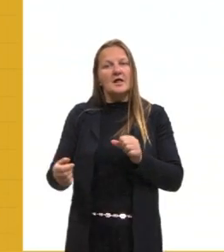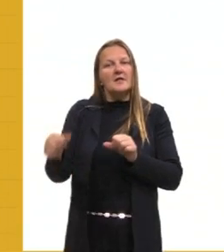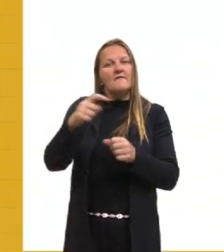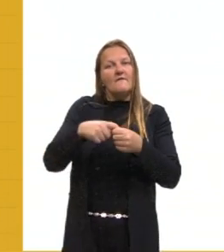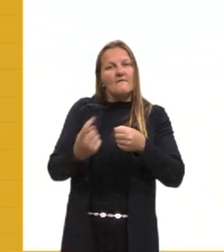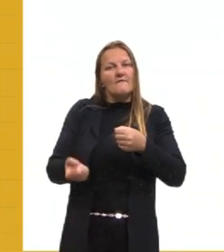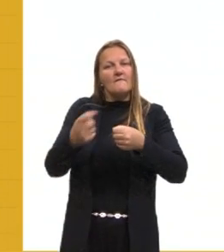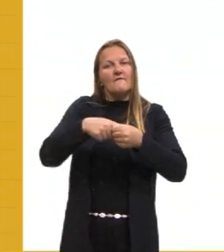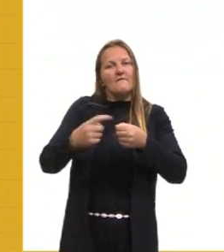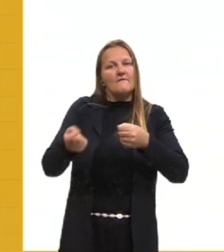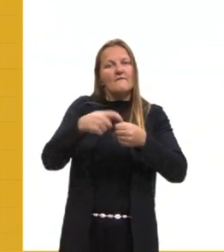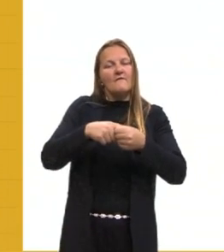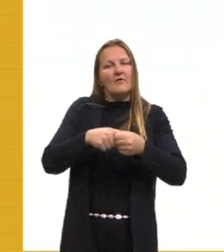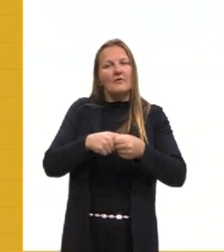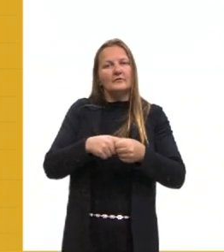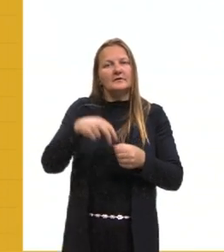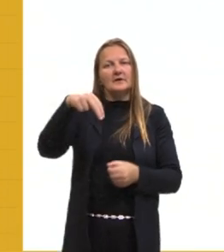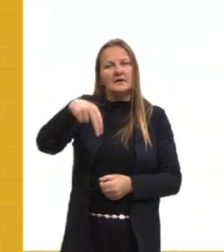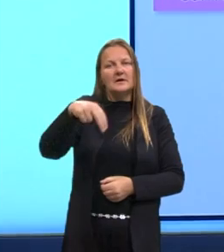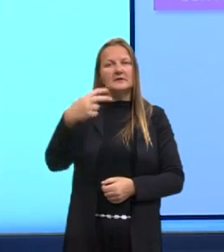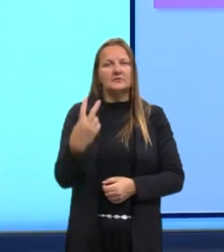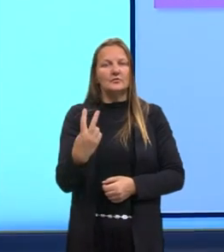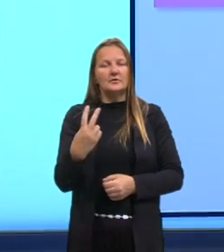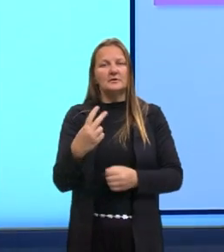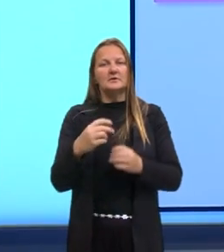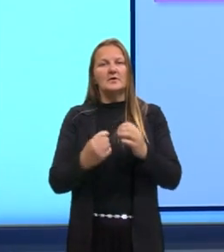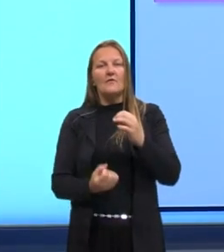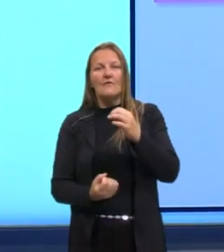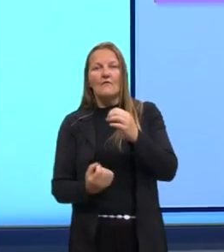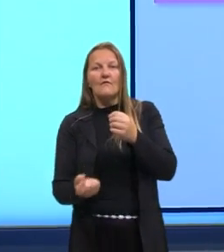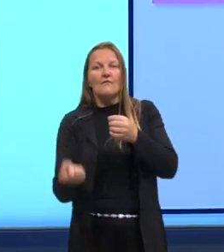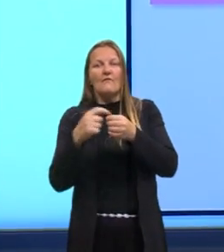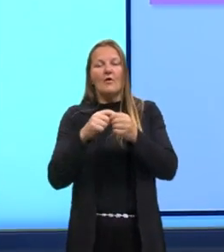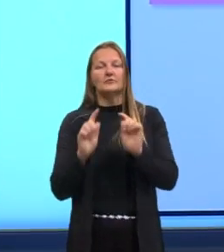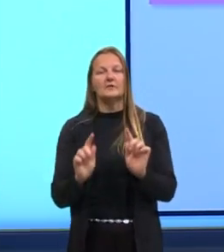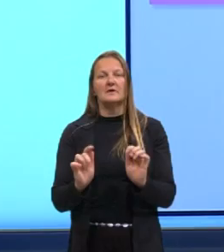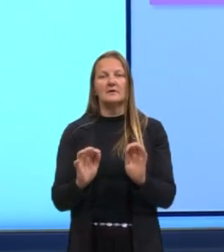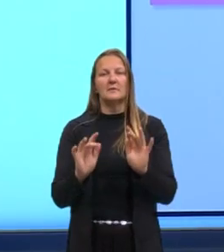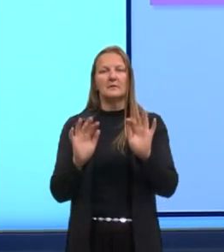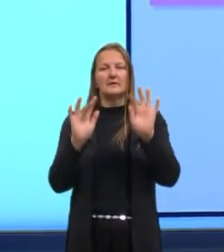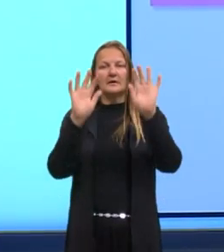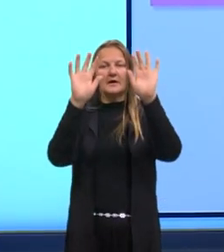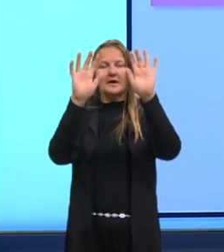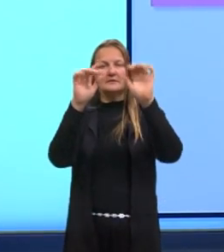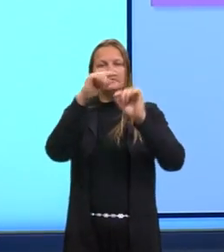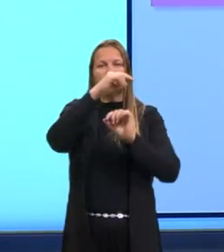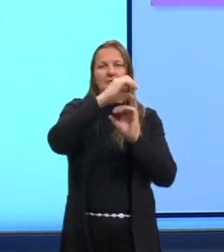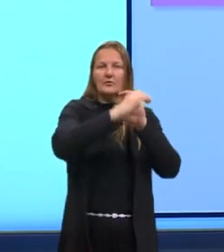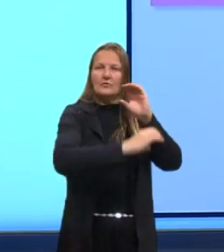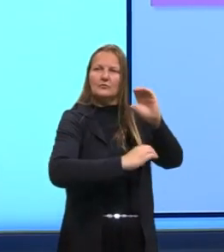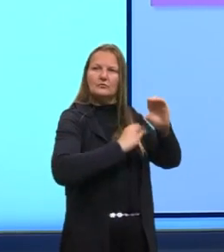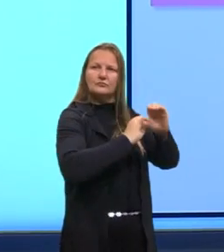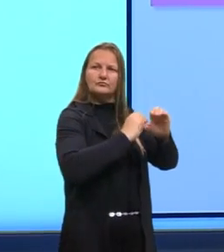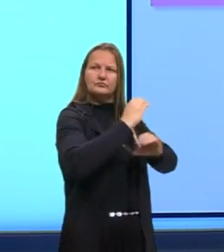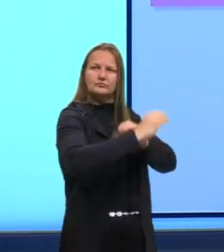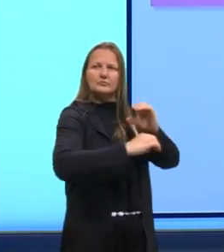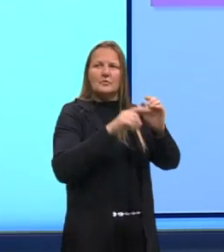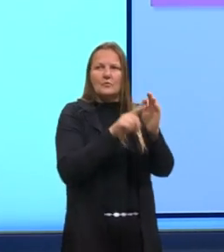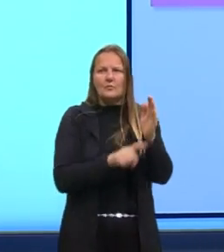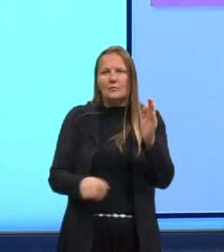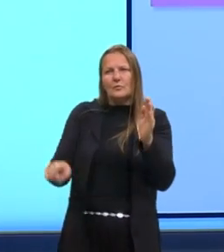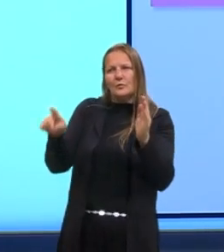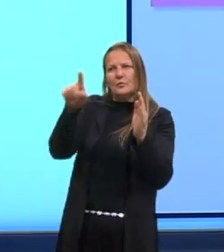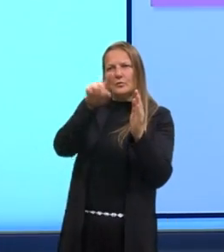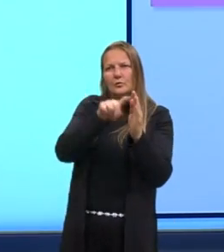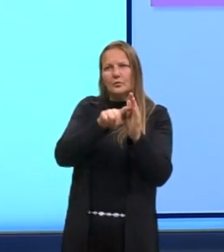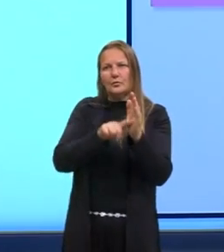nitrogênio para a atmosfera em forma, então, de gás nitrogênio. Então, quando